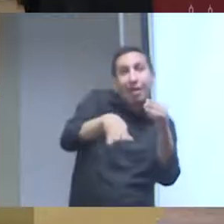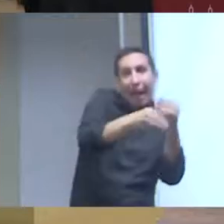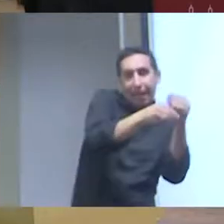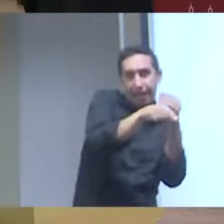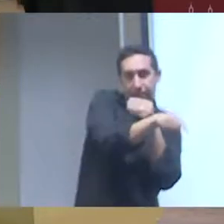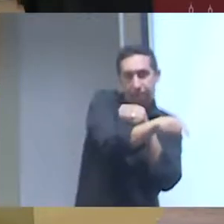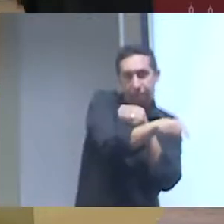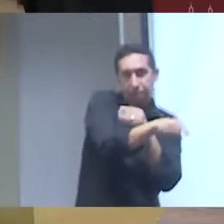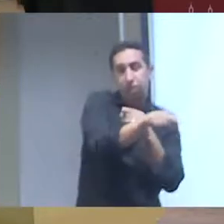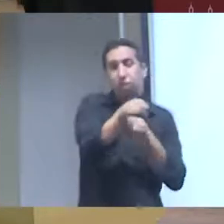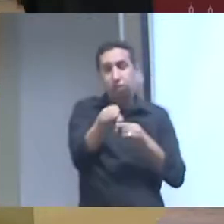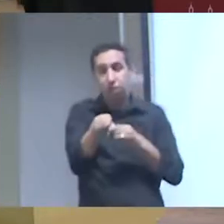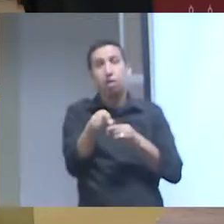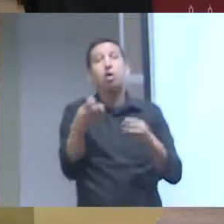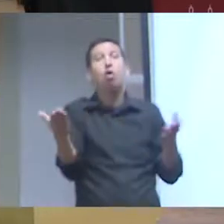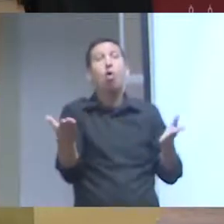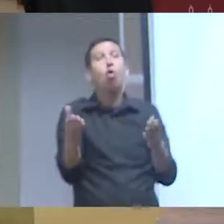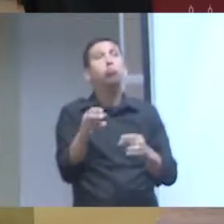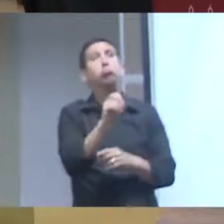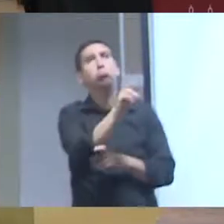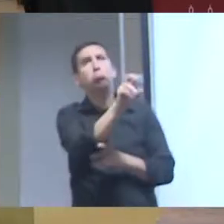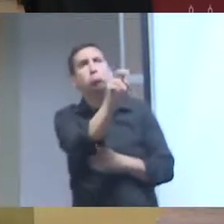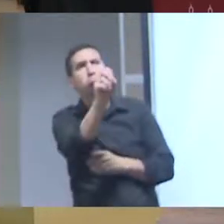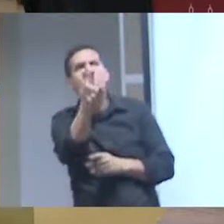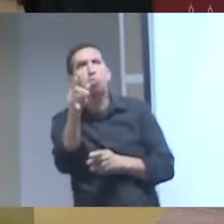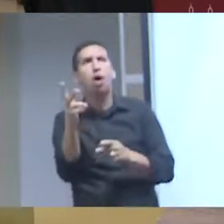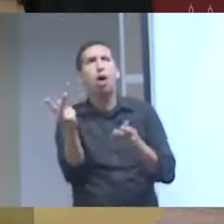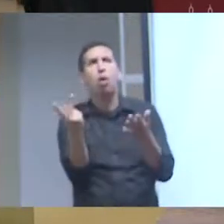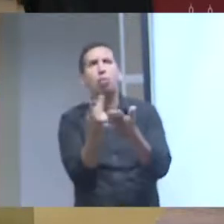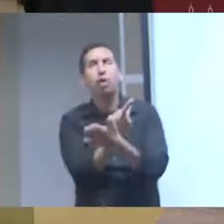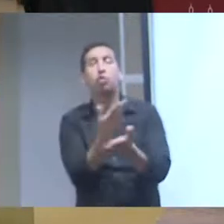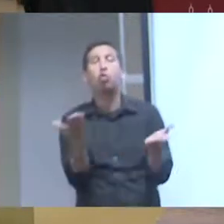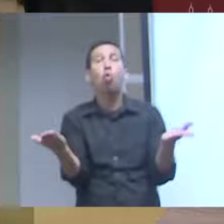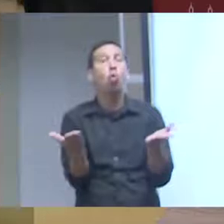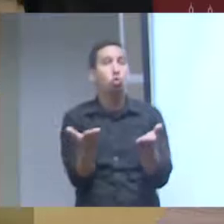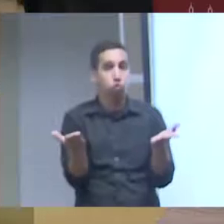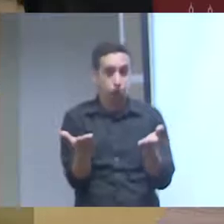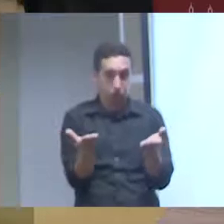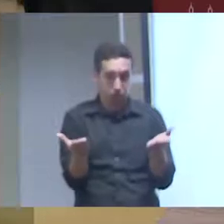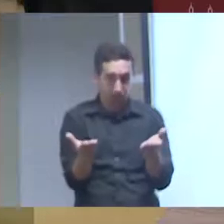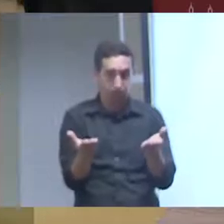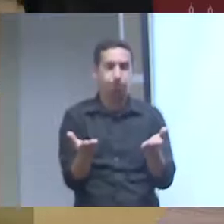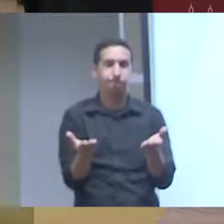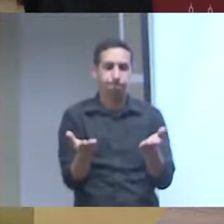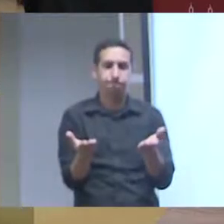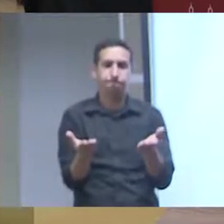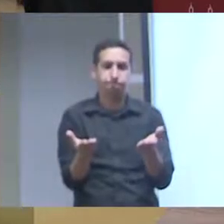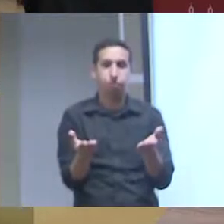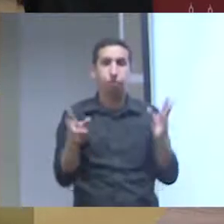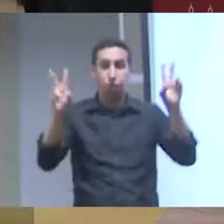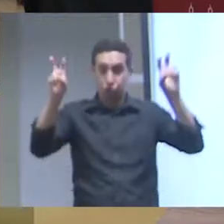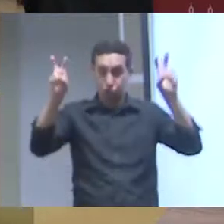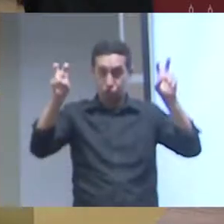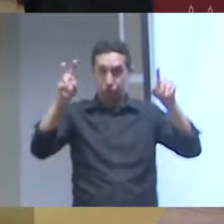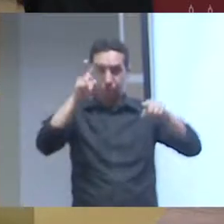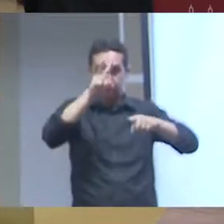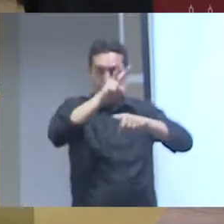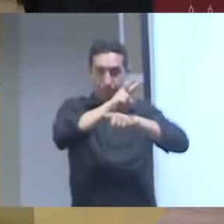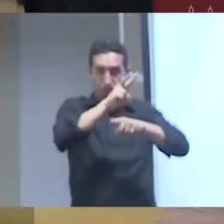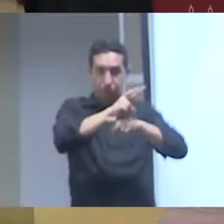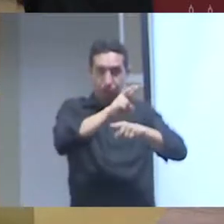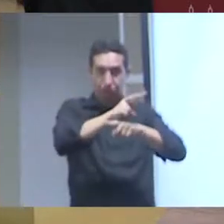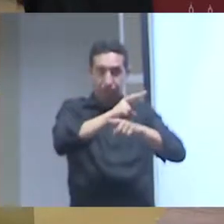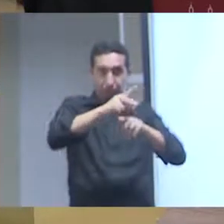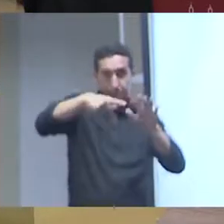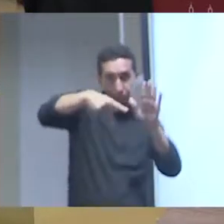agregação desses dados e ele diz que a tendência que está havendo hoje nos mecanismos de proteção